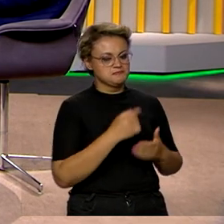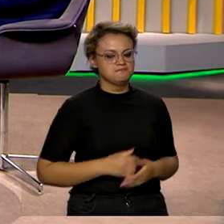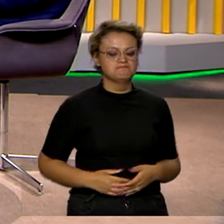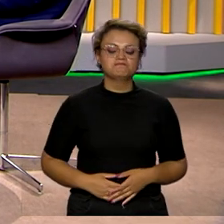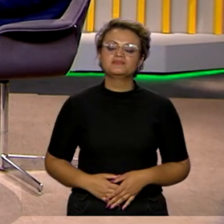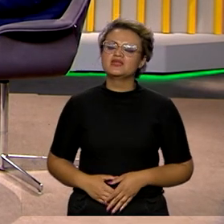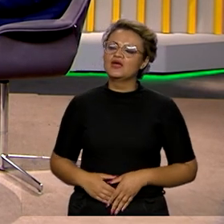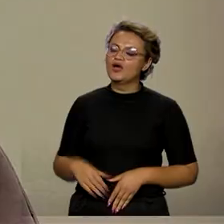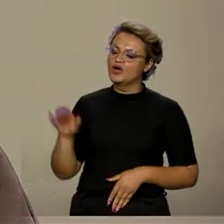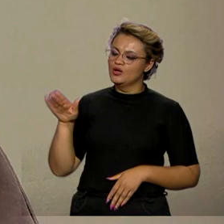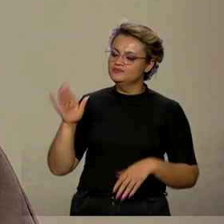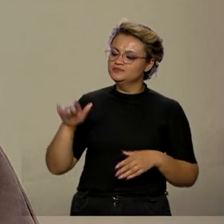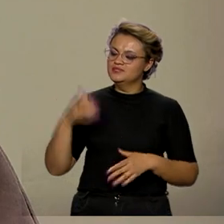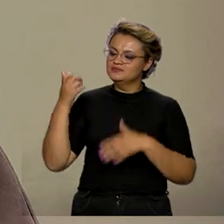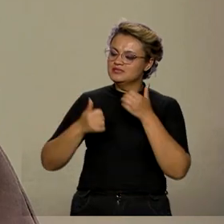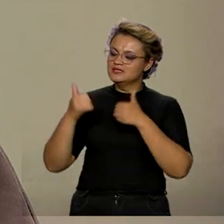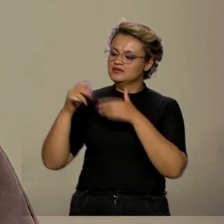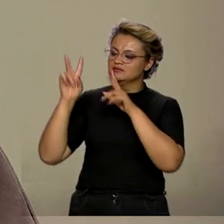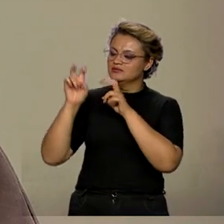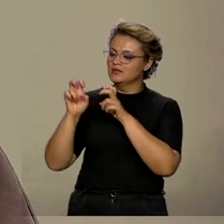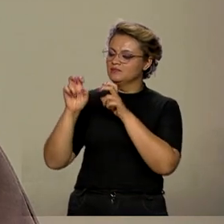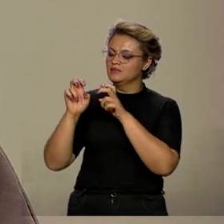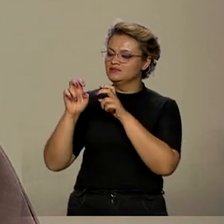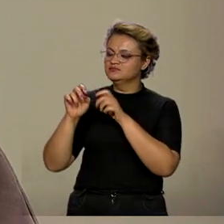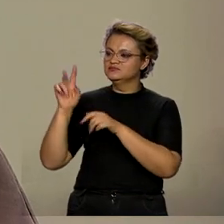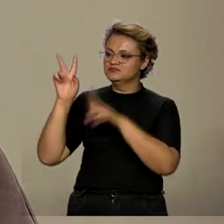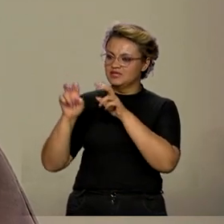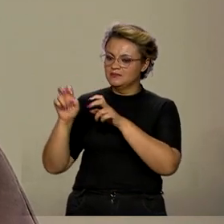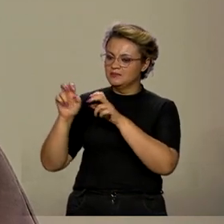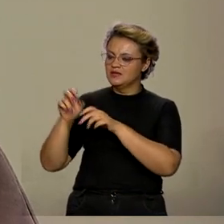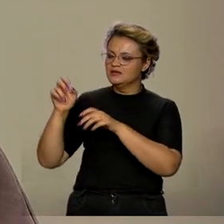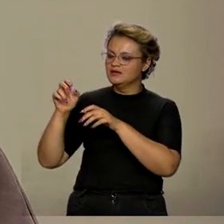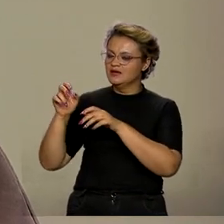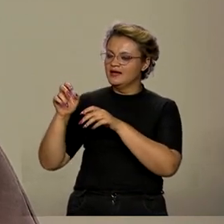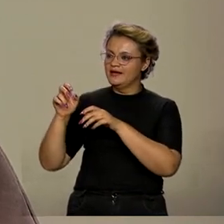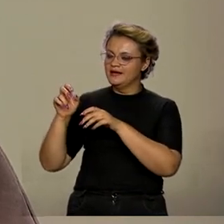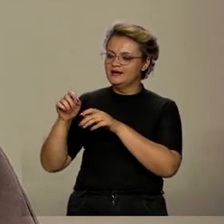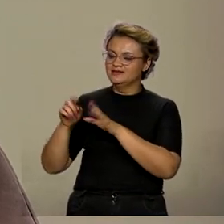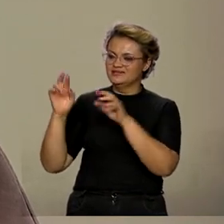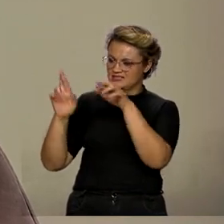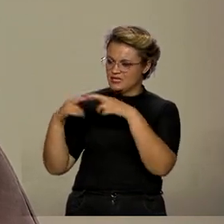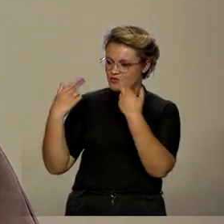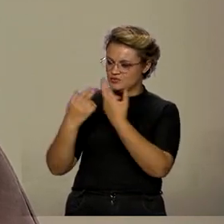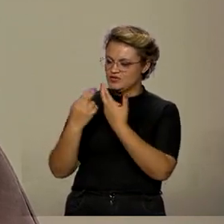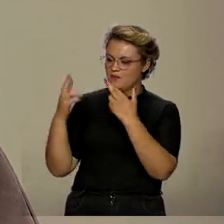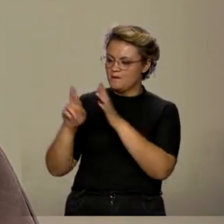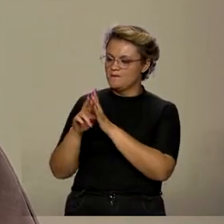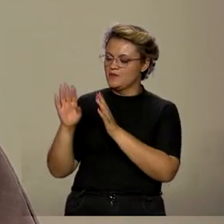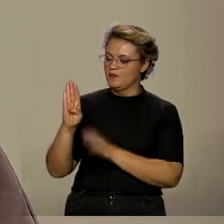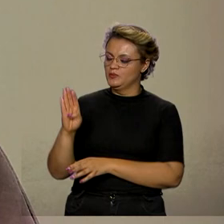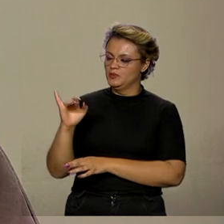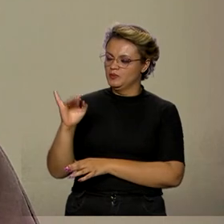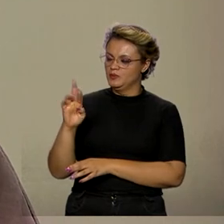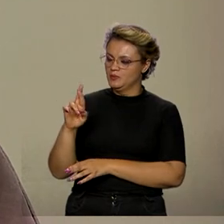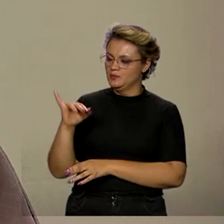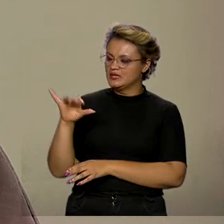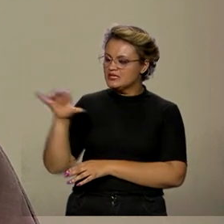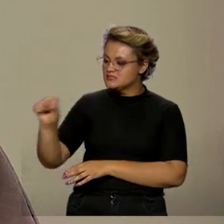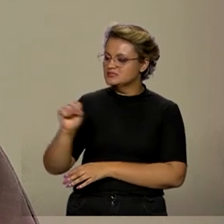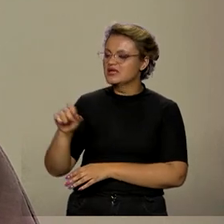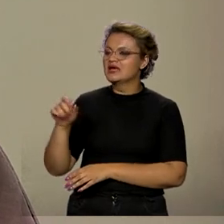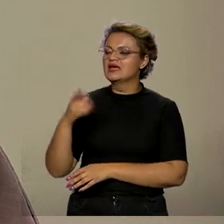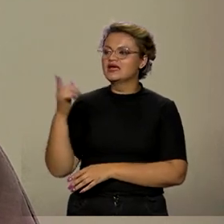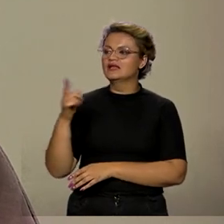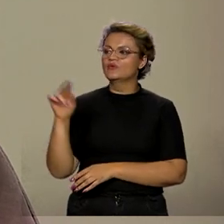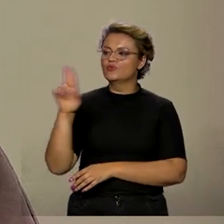Falando sobre as questões que serão discutidas, estão sendo discutidas nesta cúpula do BRICS, uma que se destaca é o uso de